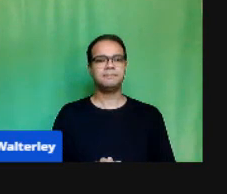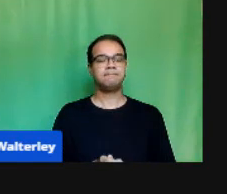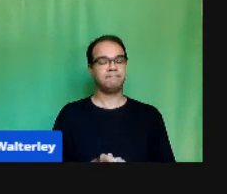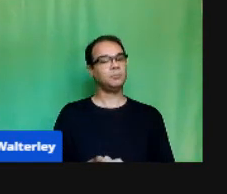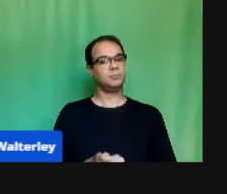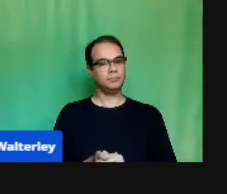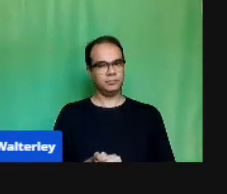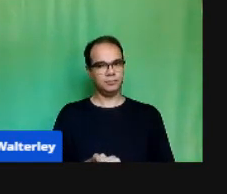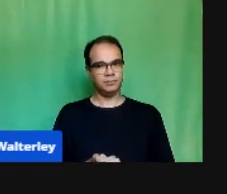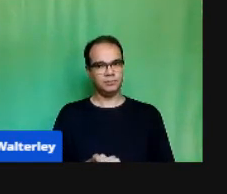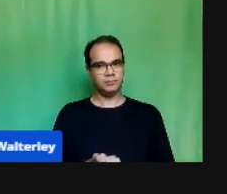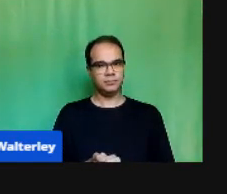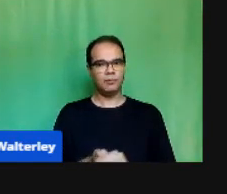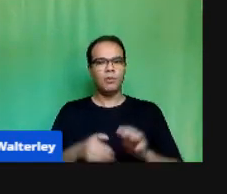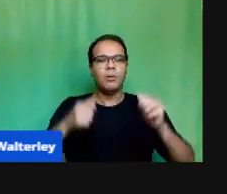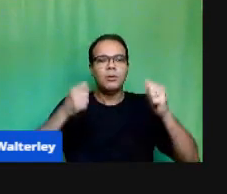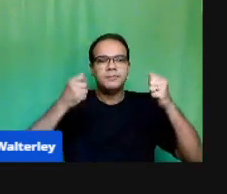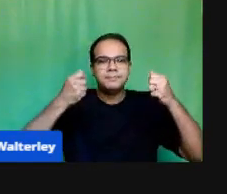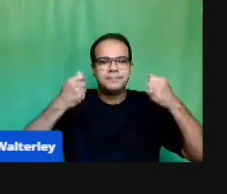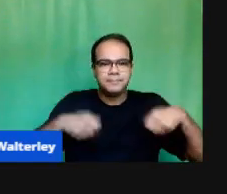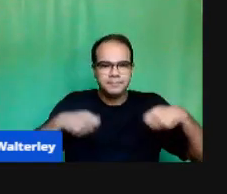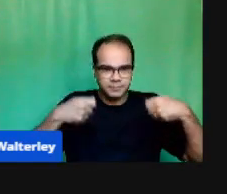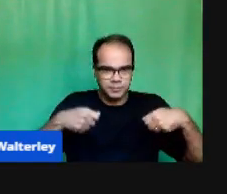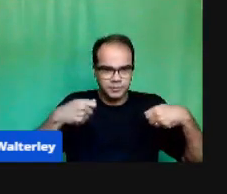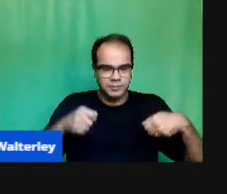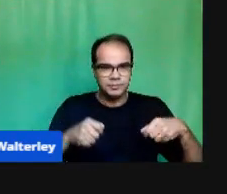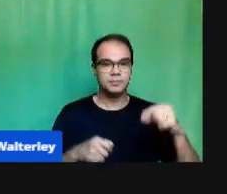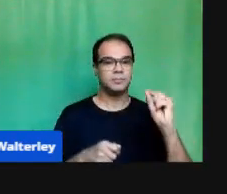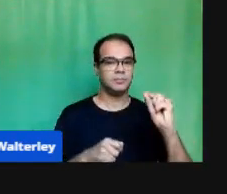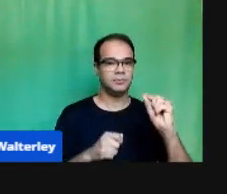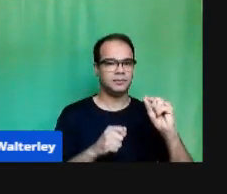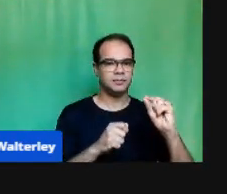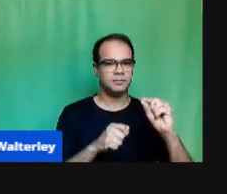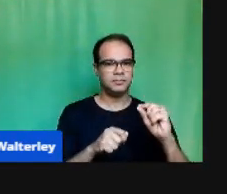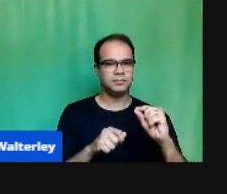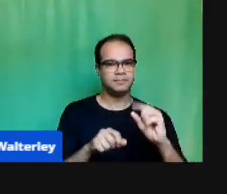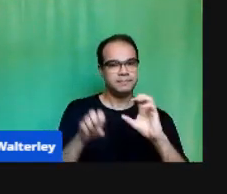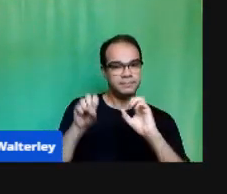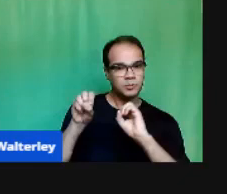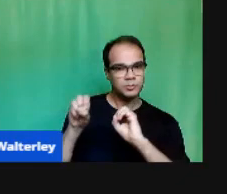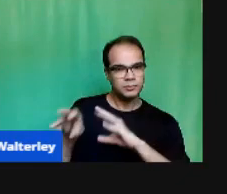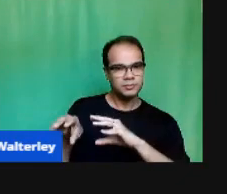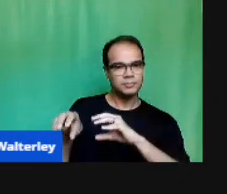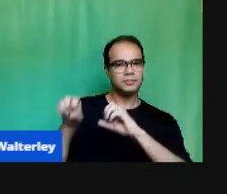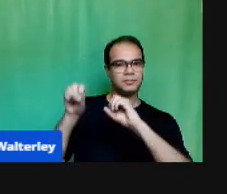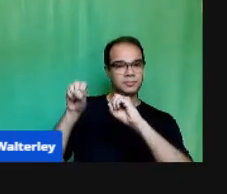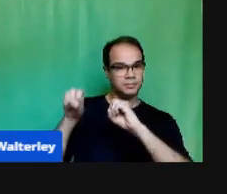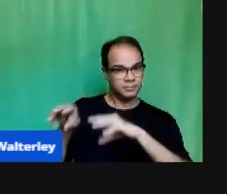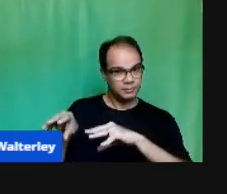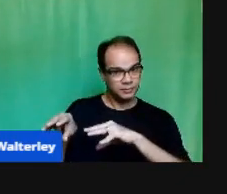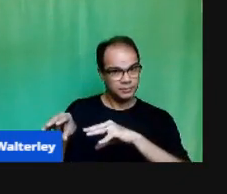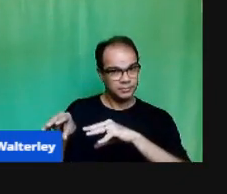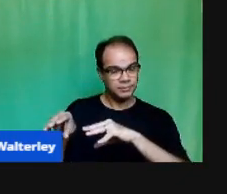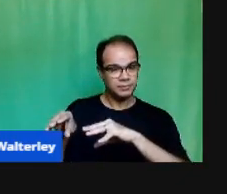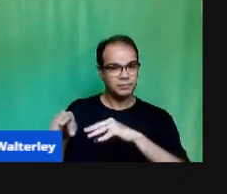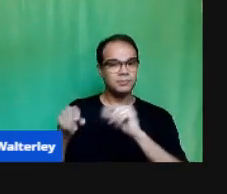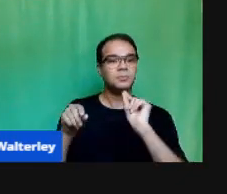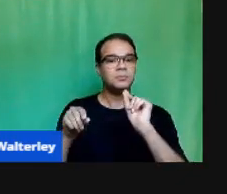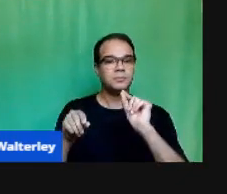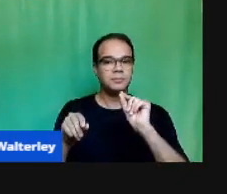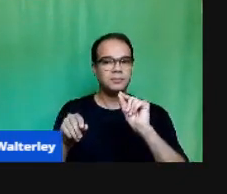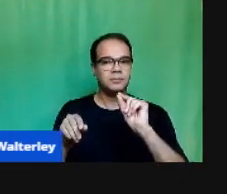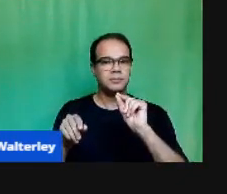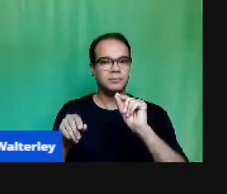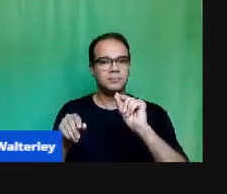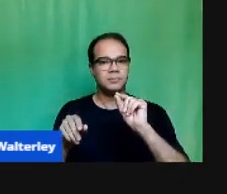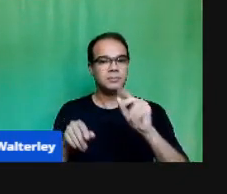necessário considerar Que ao se tratar de educação Estamos falando de uma área Na qual os profissionais